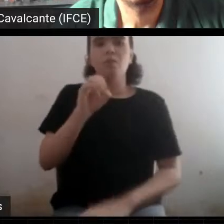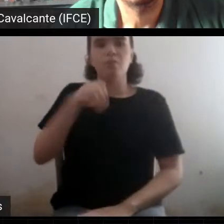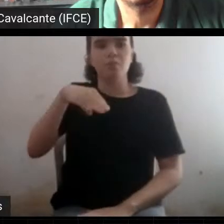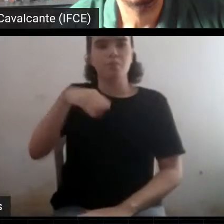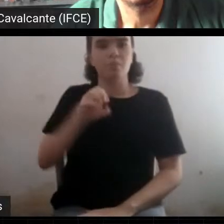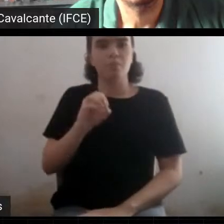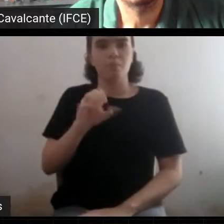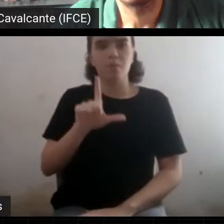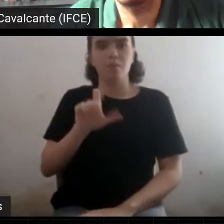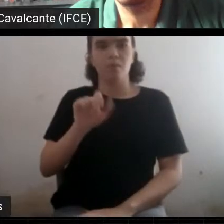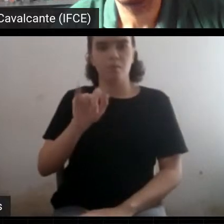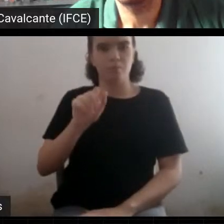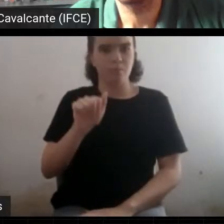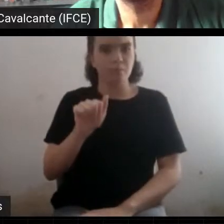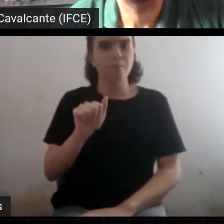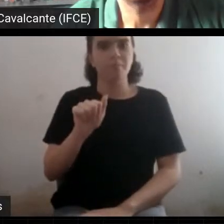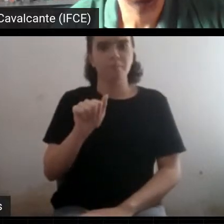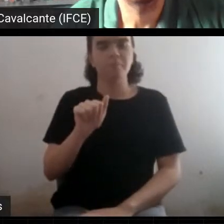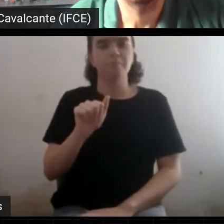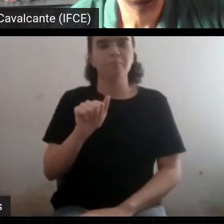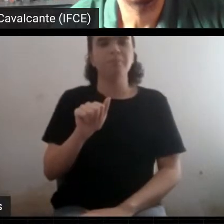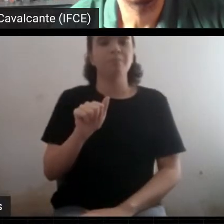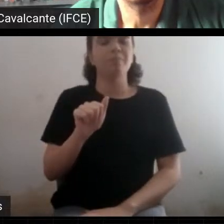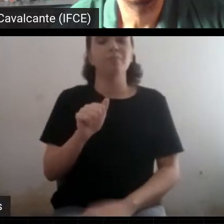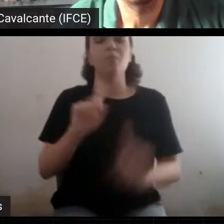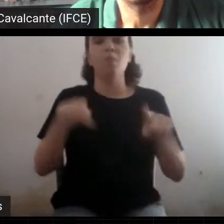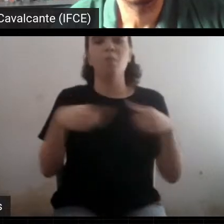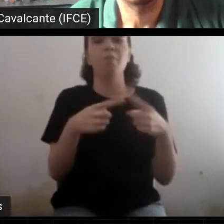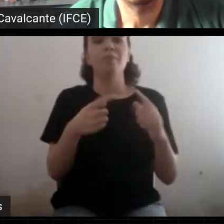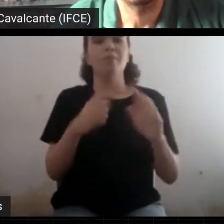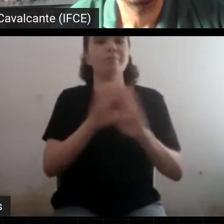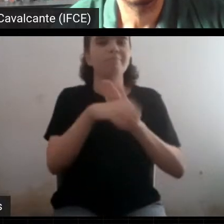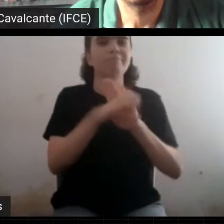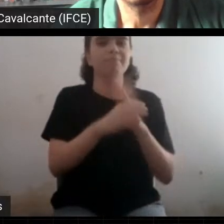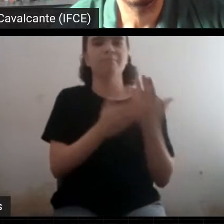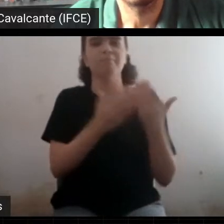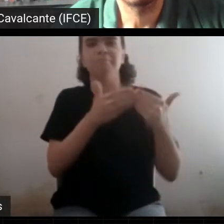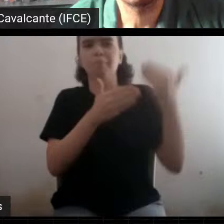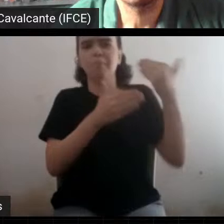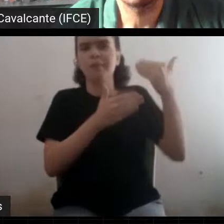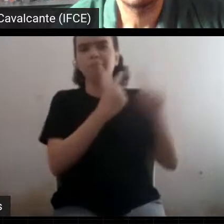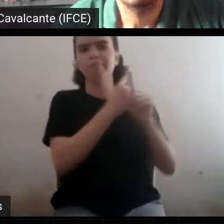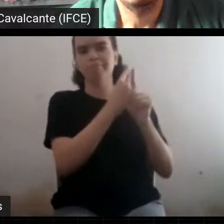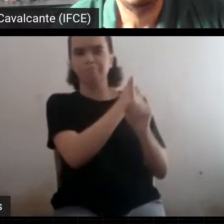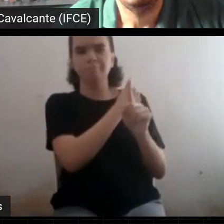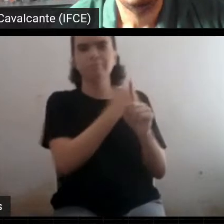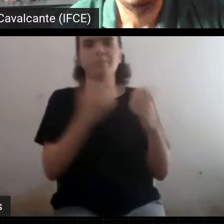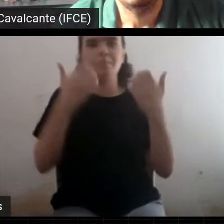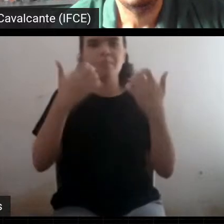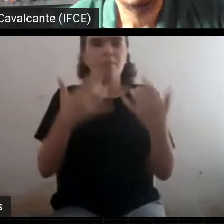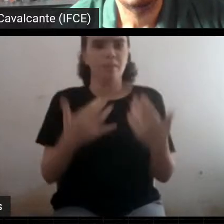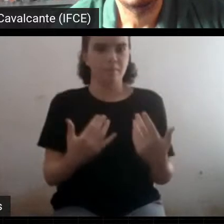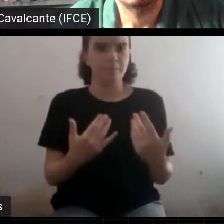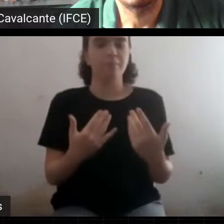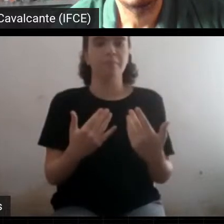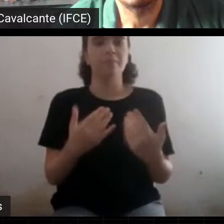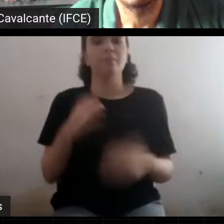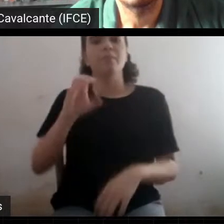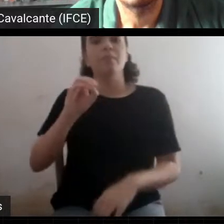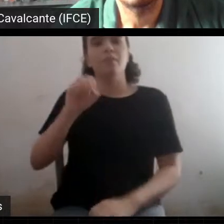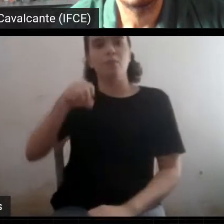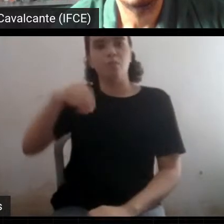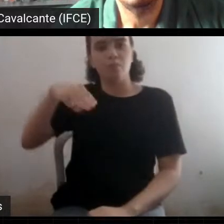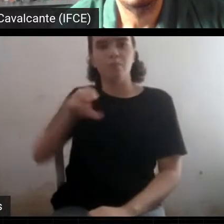fantasiosas, isso lá no passado. Então, a cosmologia, o a gente chama de cosmologia física, que é outra coisa, a